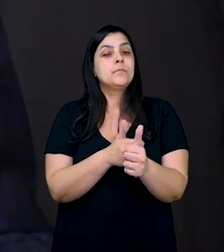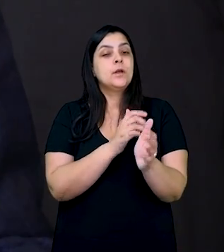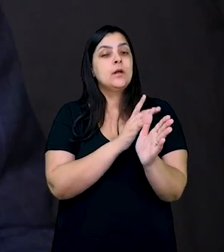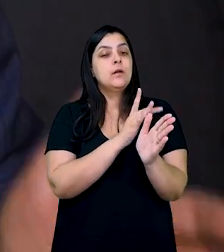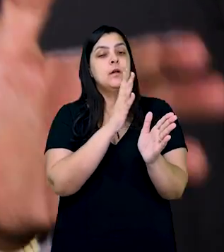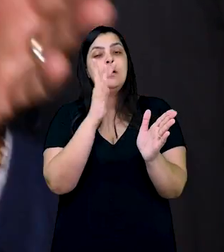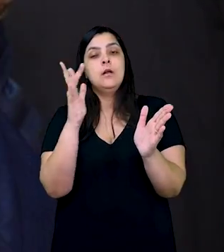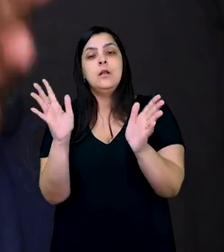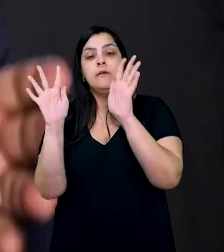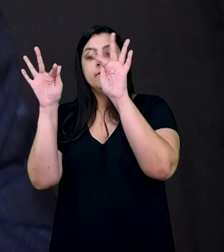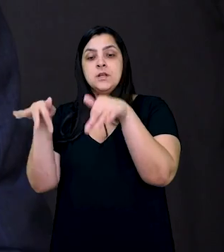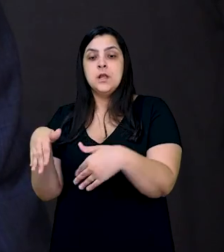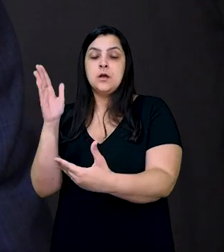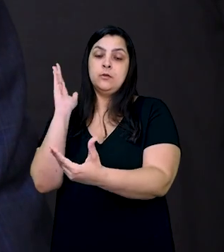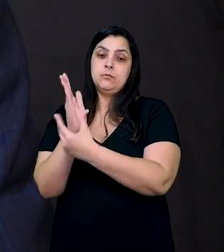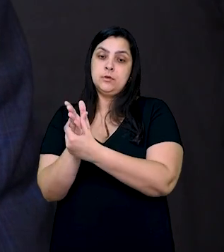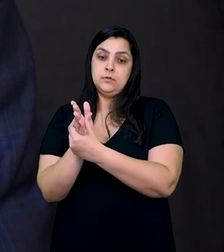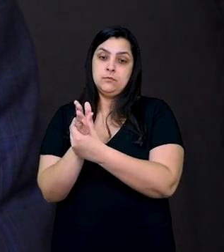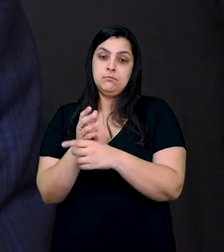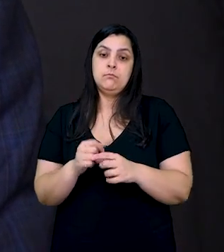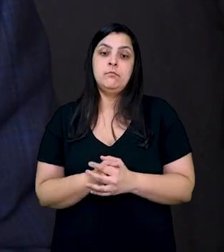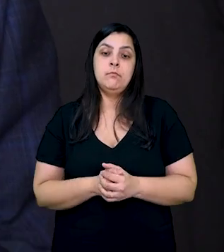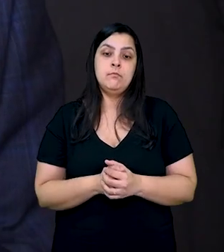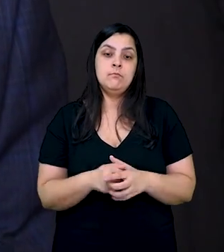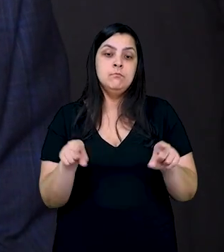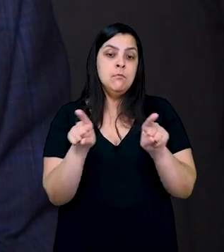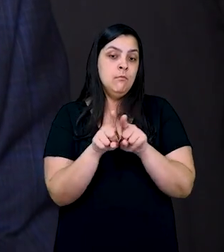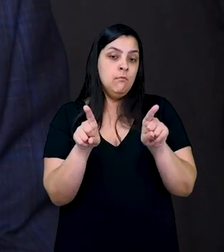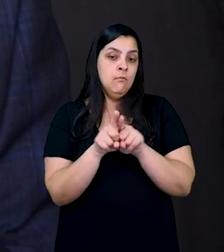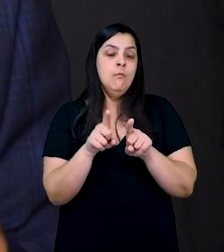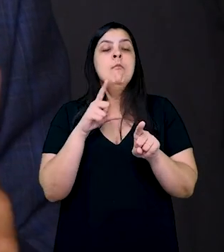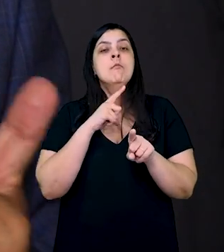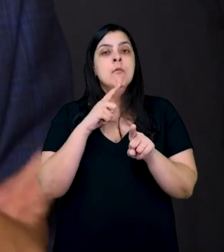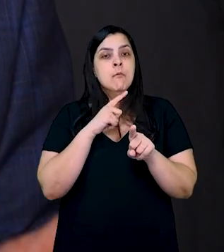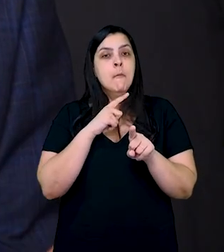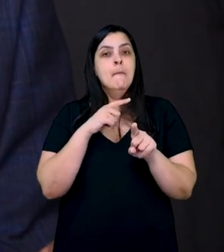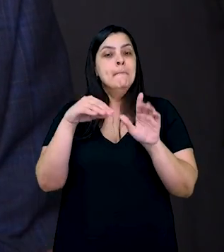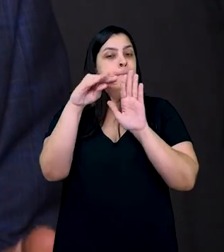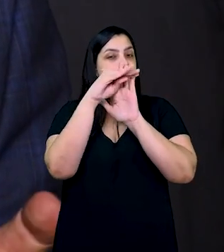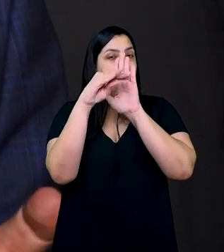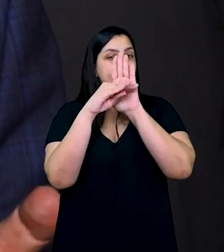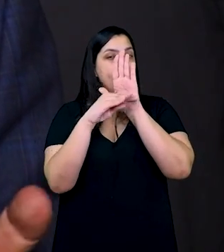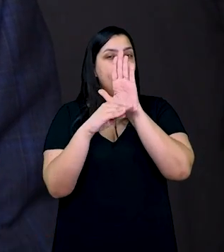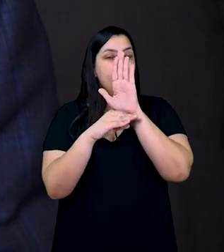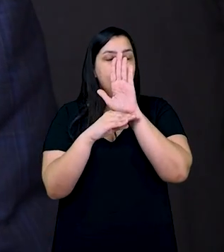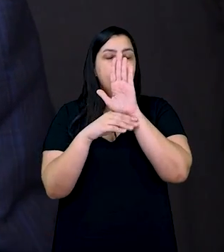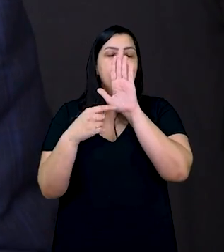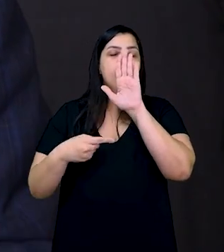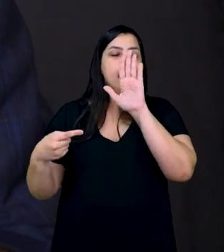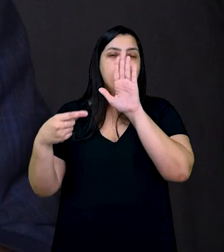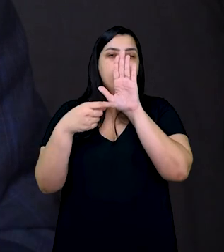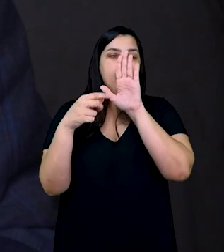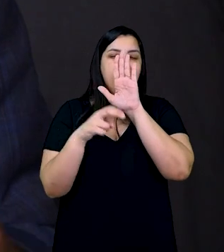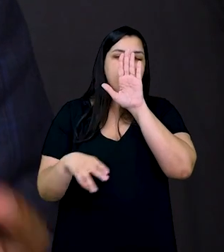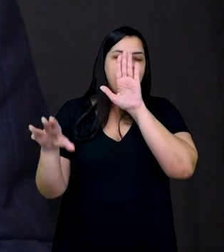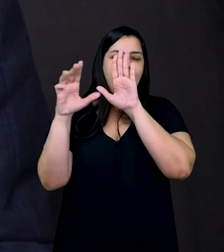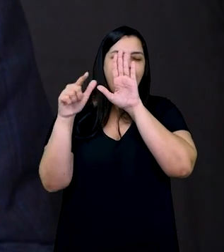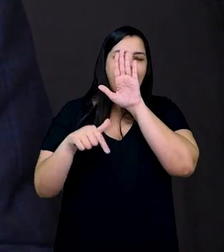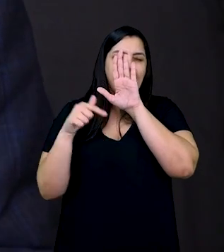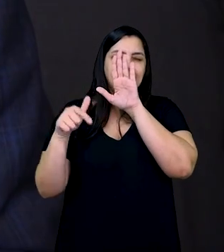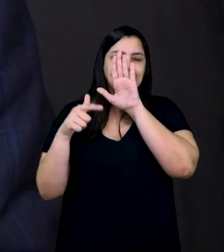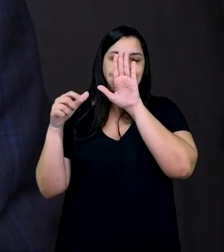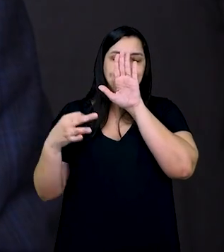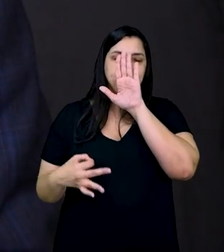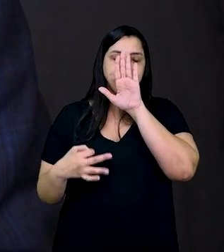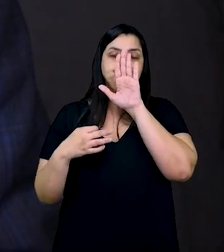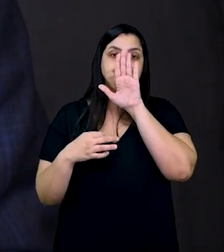até o desfecho final do processo. E, além disso, nós temos os nossos programas que compõem a política nacional do